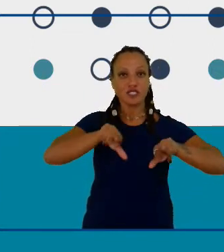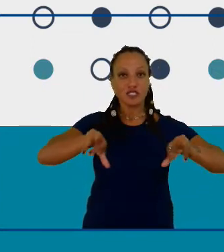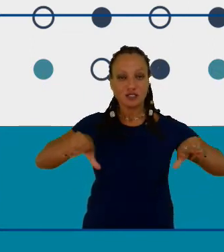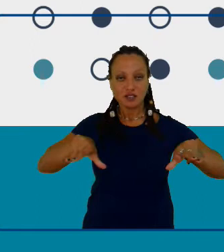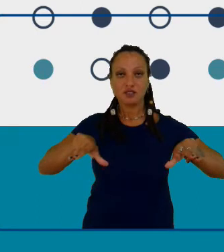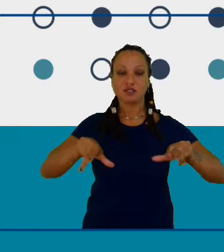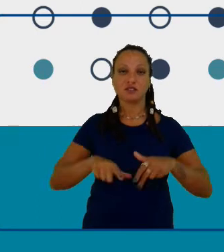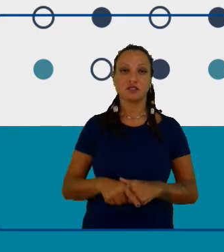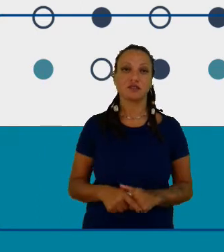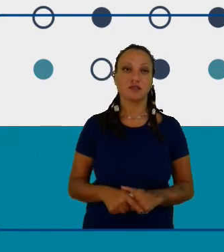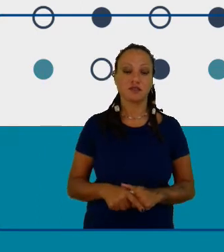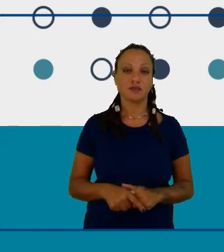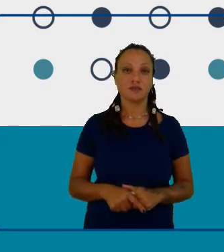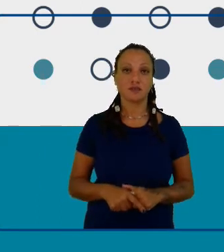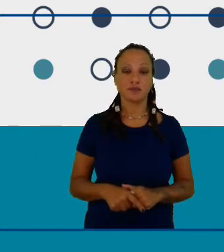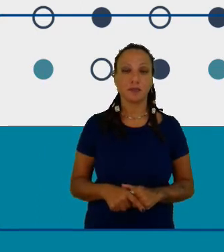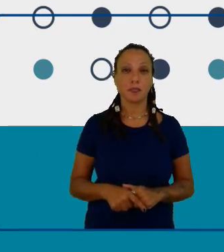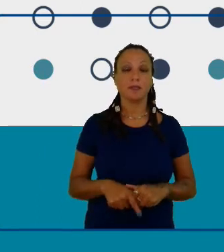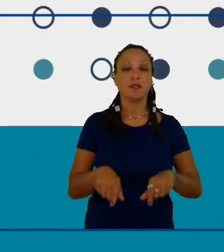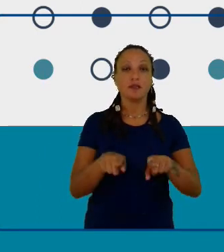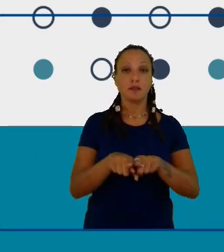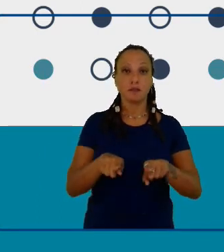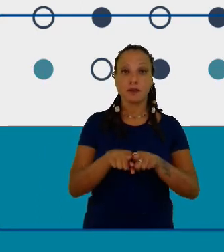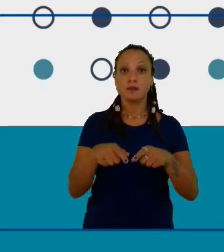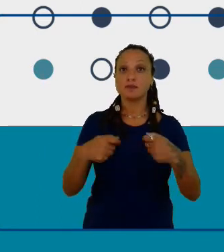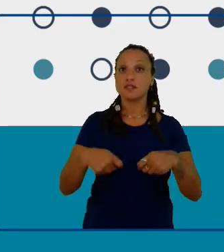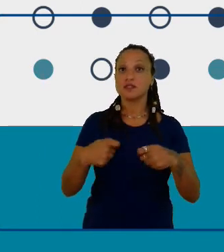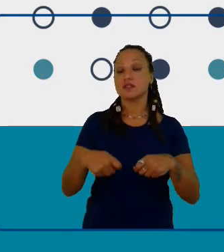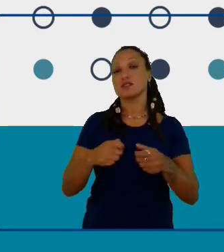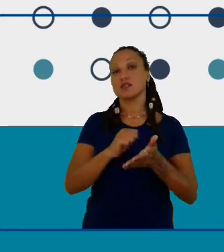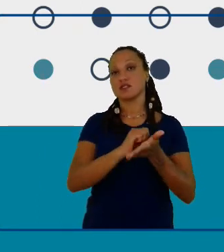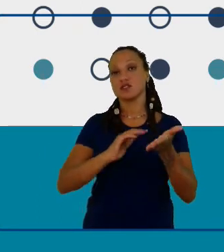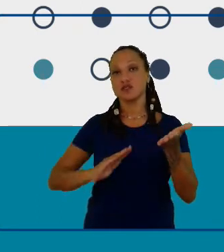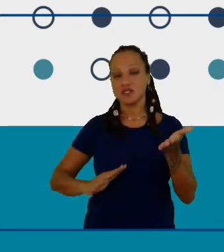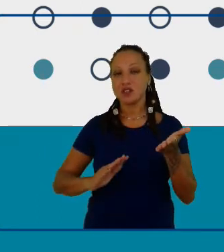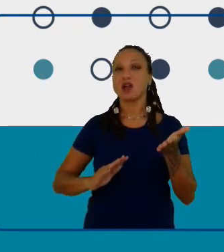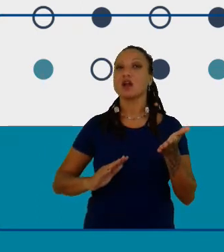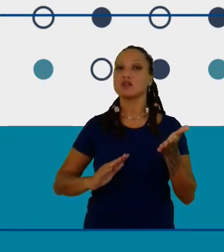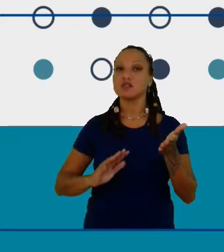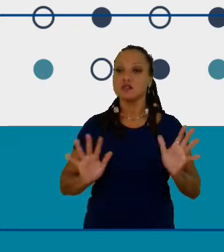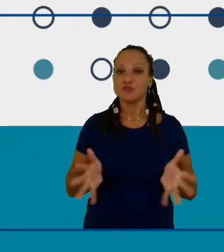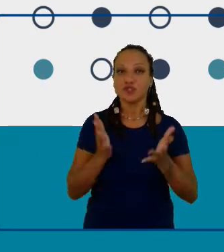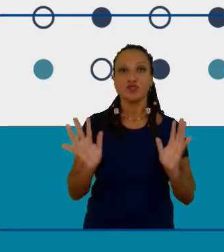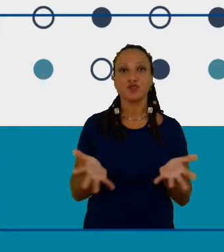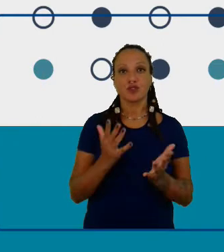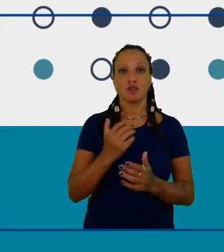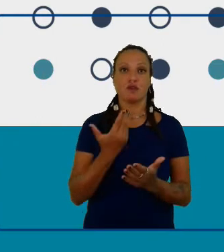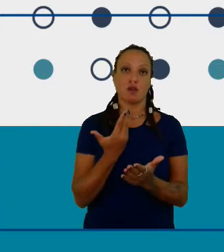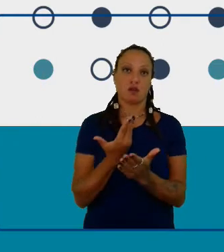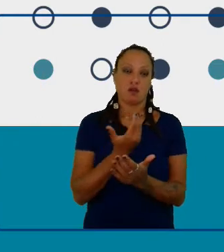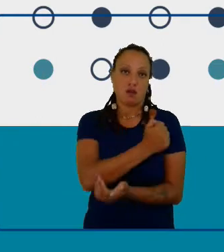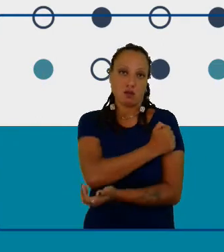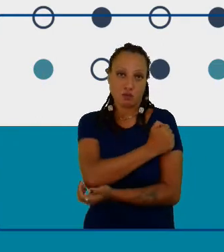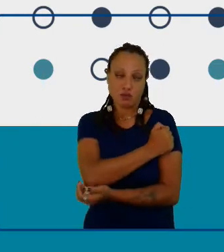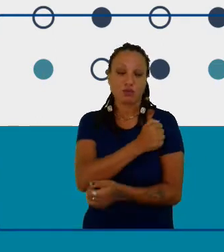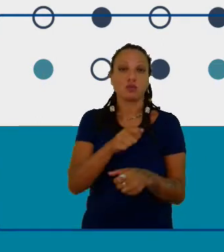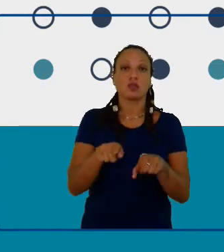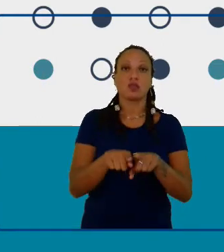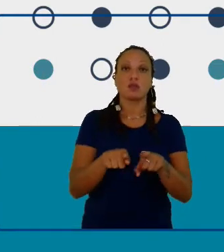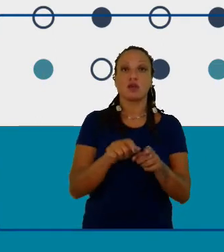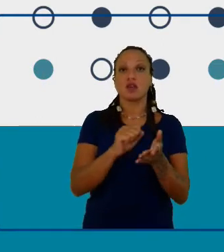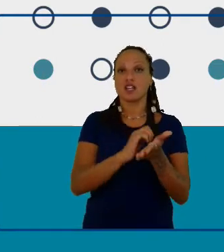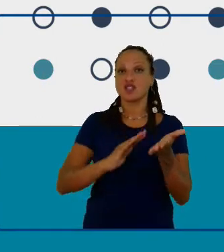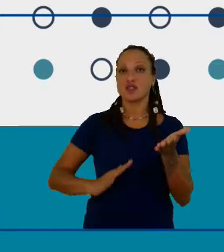e eles devem incluir atividades que engajem estudantes e também atividades de mão na